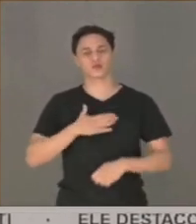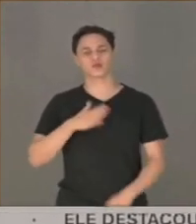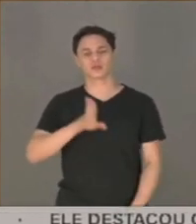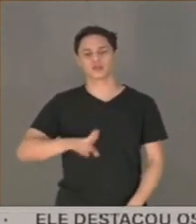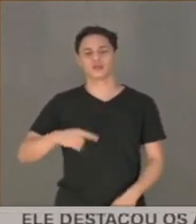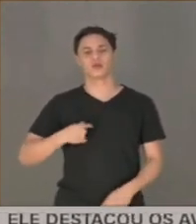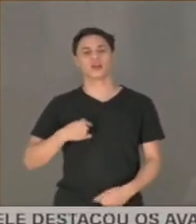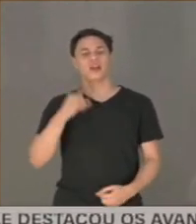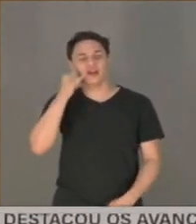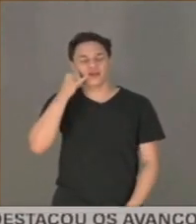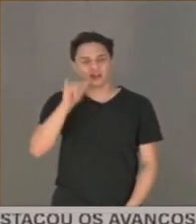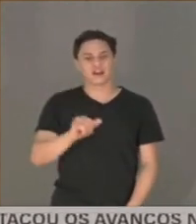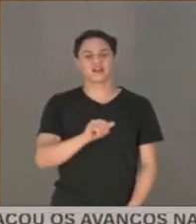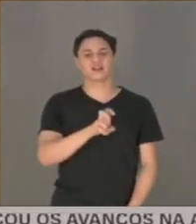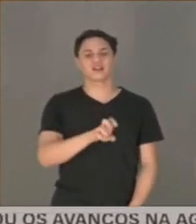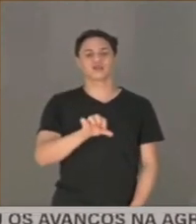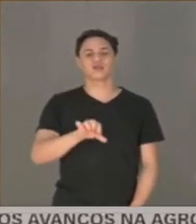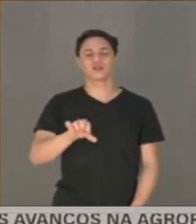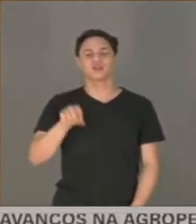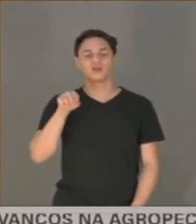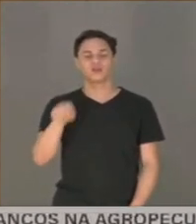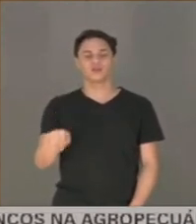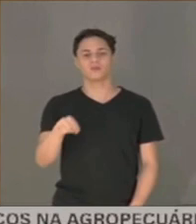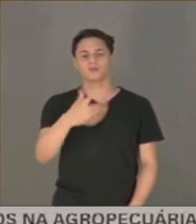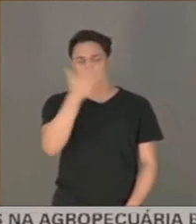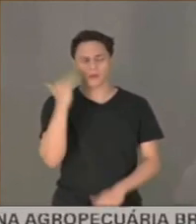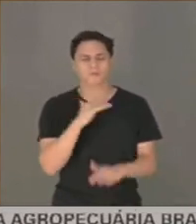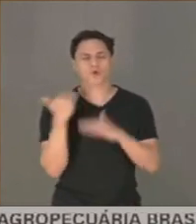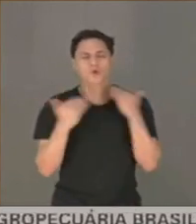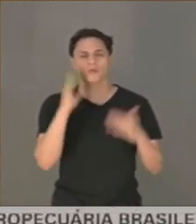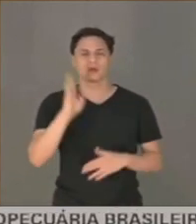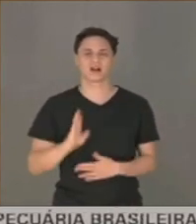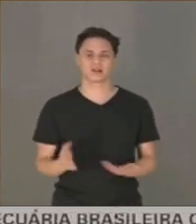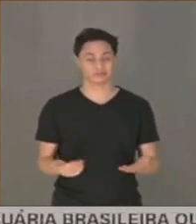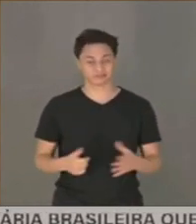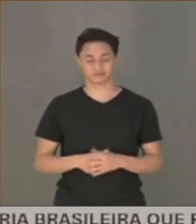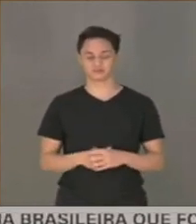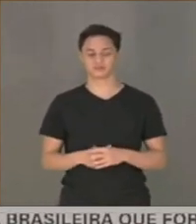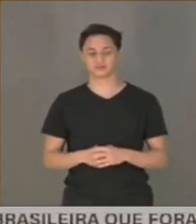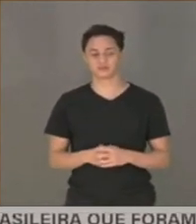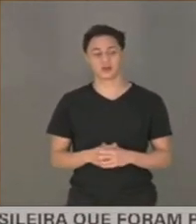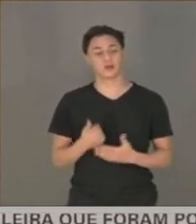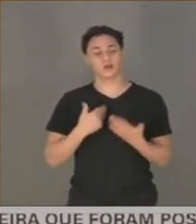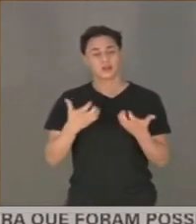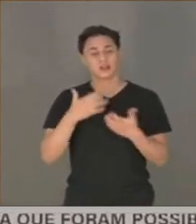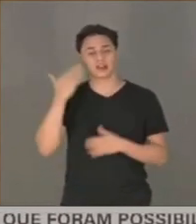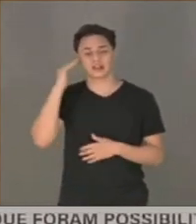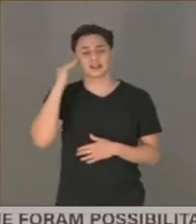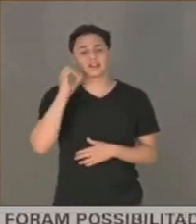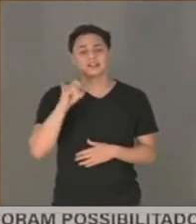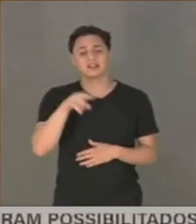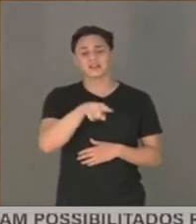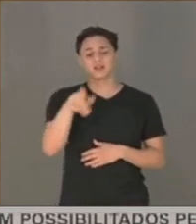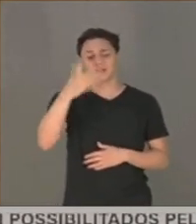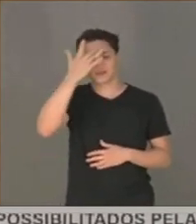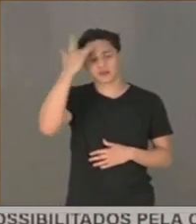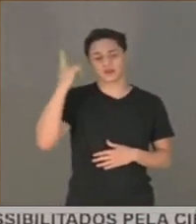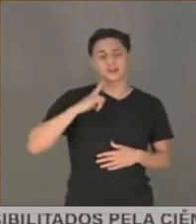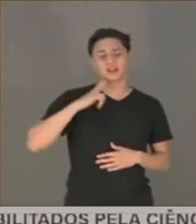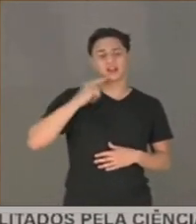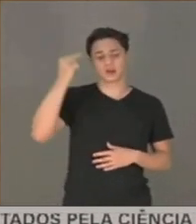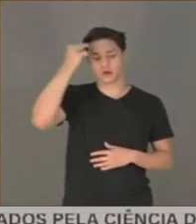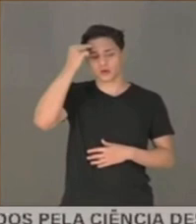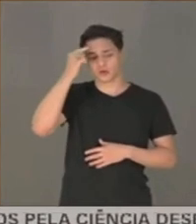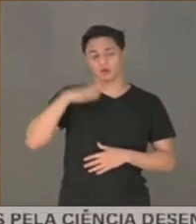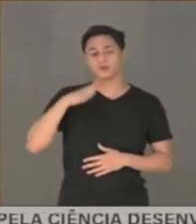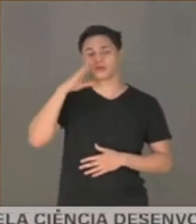.414 brasileiros e brasileiras pagassem com a própria vida. Eu queria entender se essas pessoas têm efetivamente consciência do